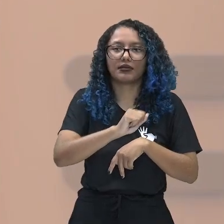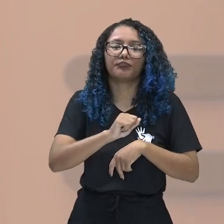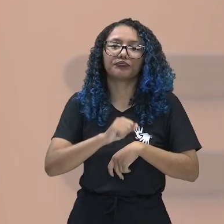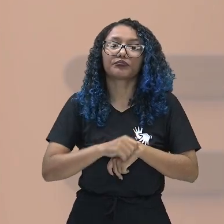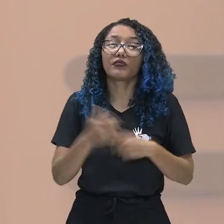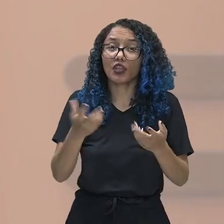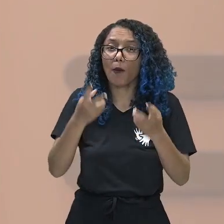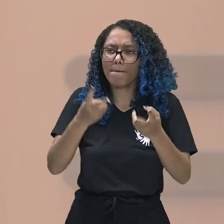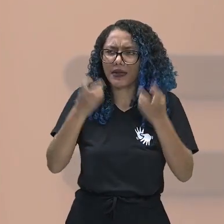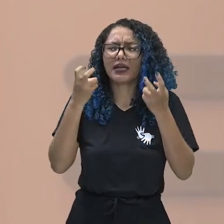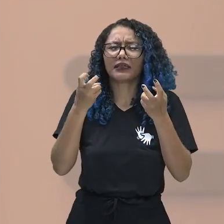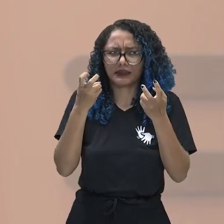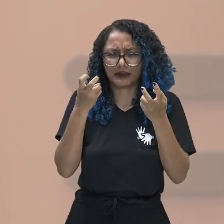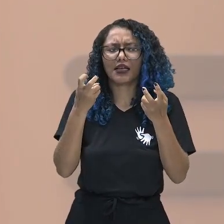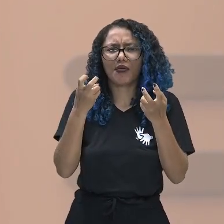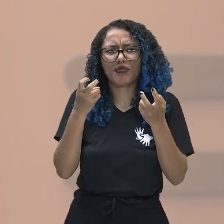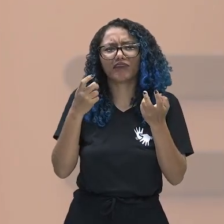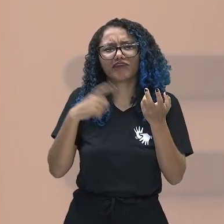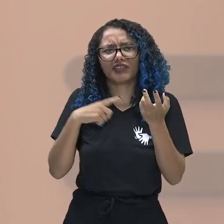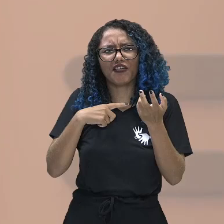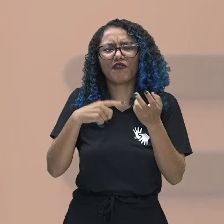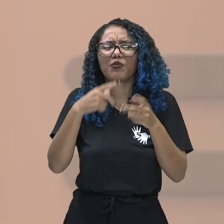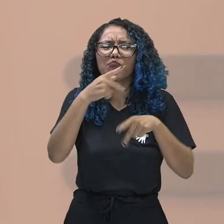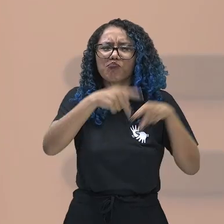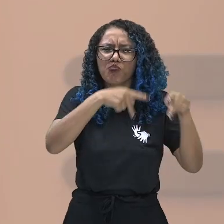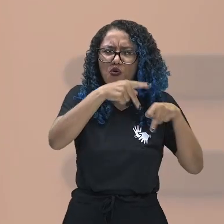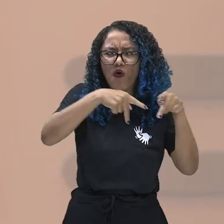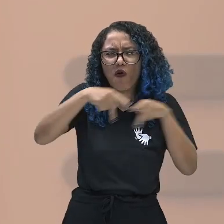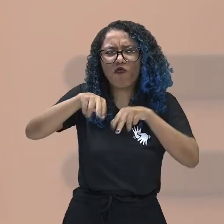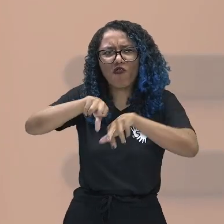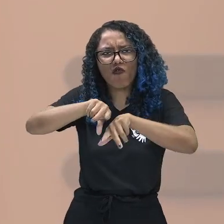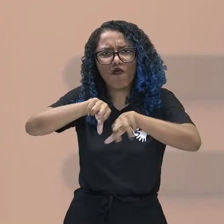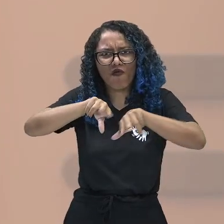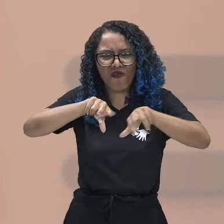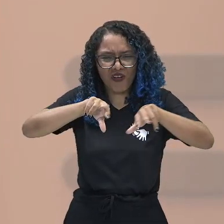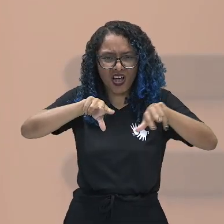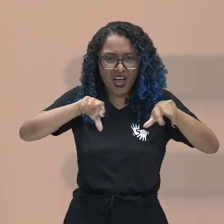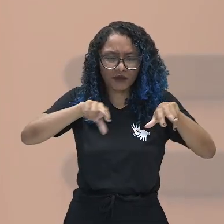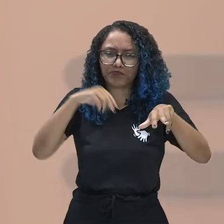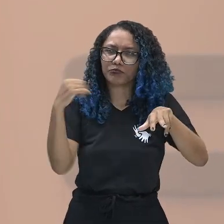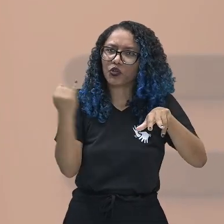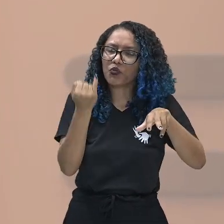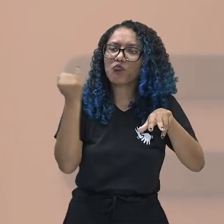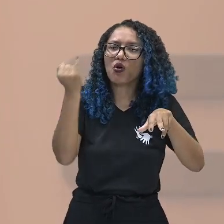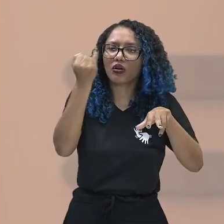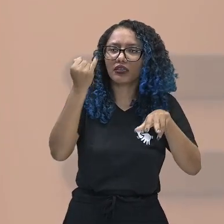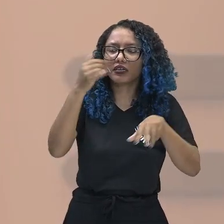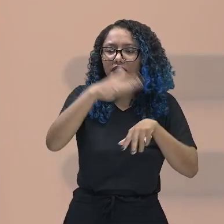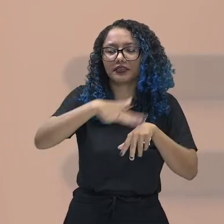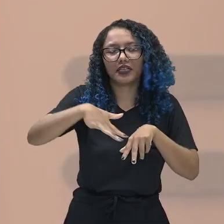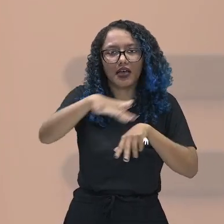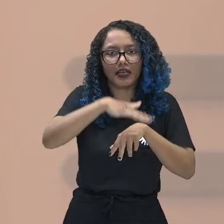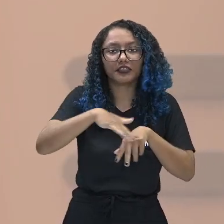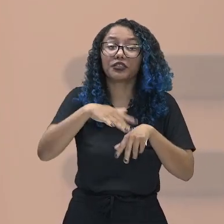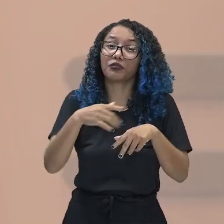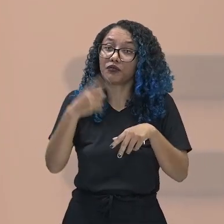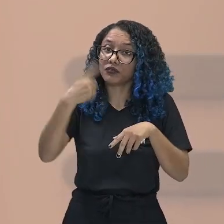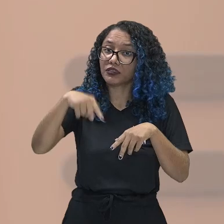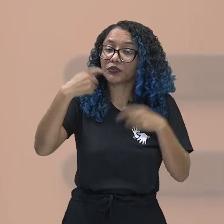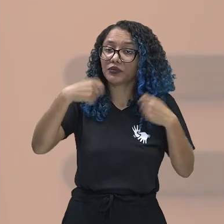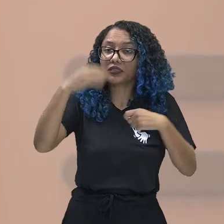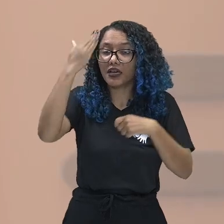observem aí vários povos que foram importantes. E eu preciso, então, marcar muito bem para vocês.